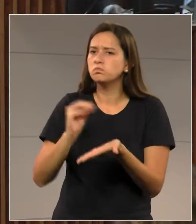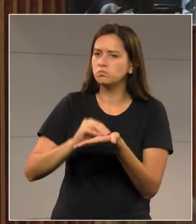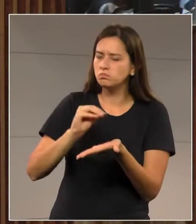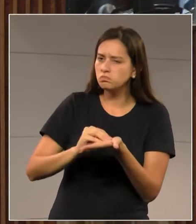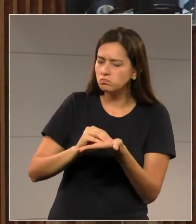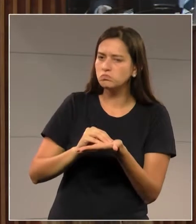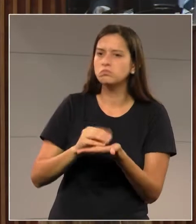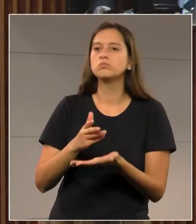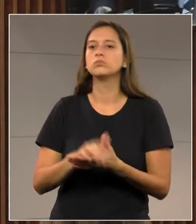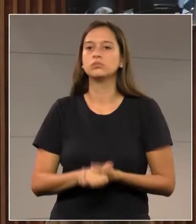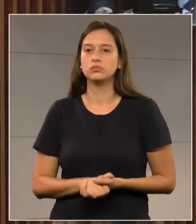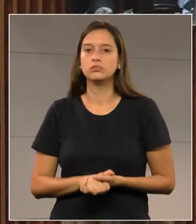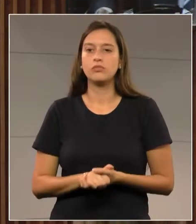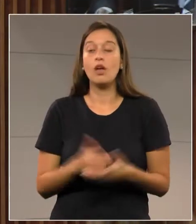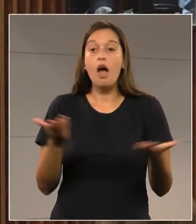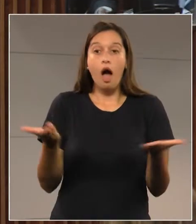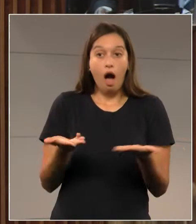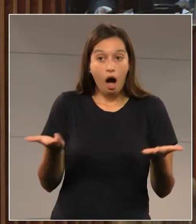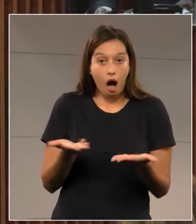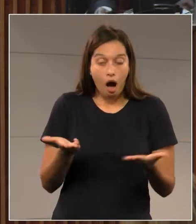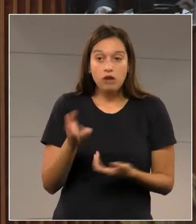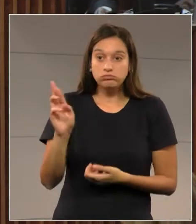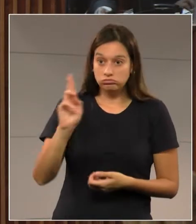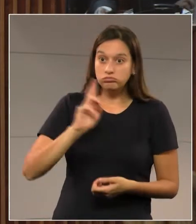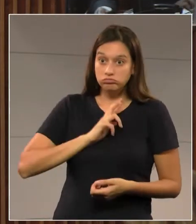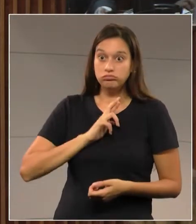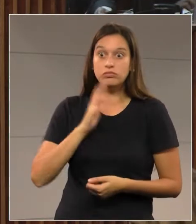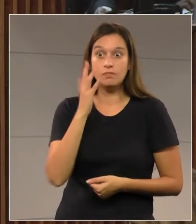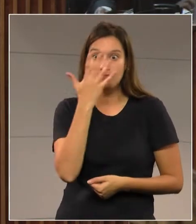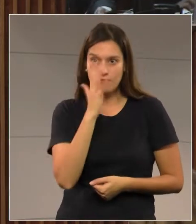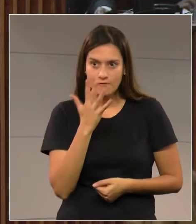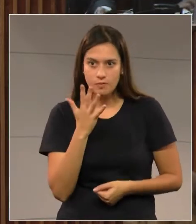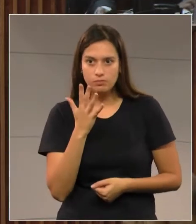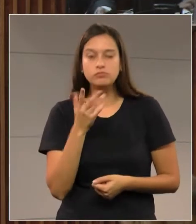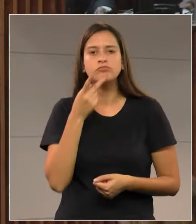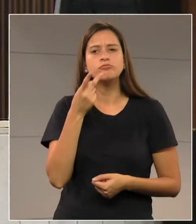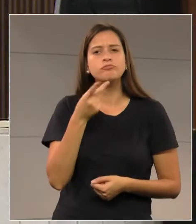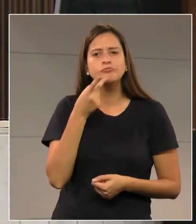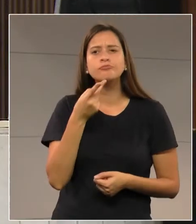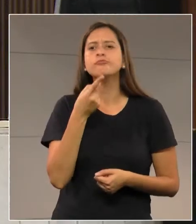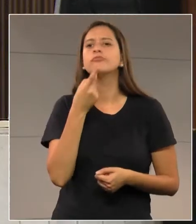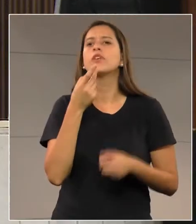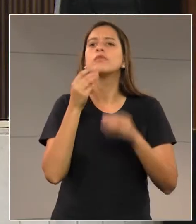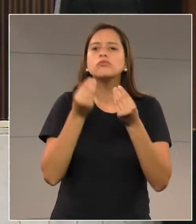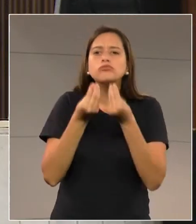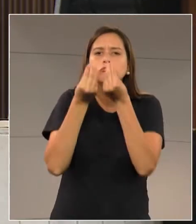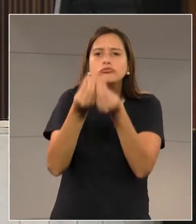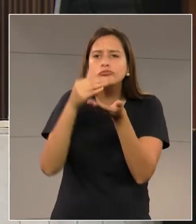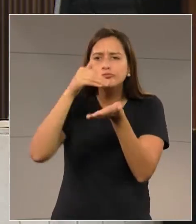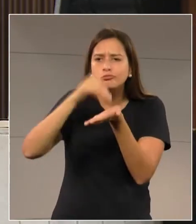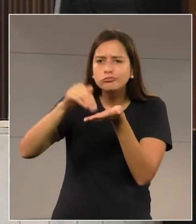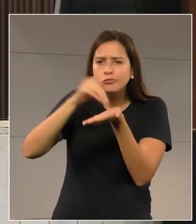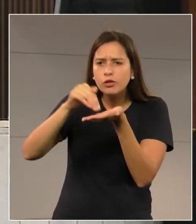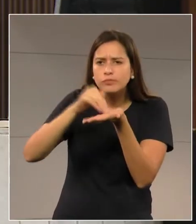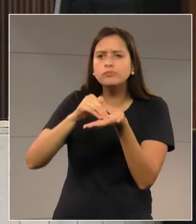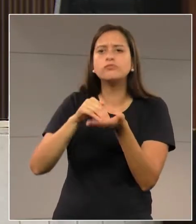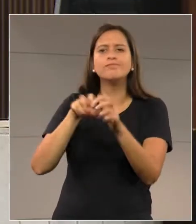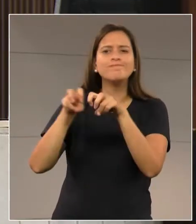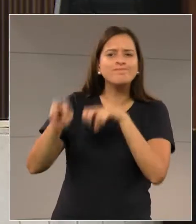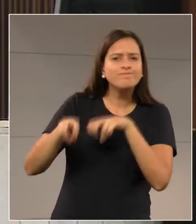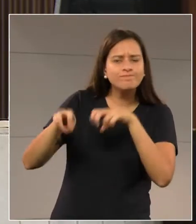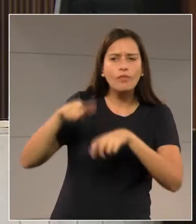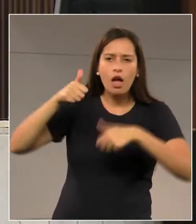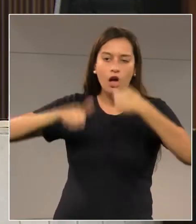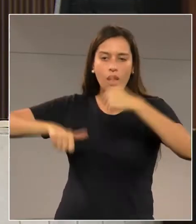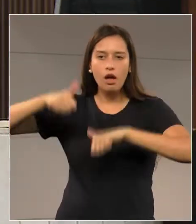que obtive agora em fevereiro é de que se encontra na Secretaria da Agricultura para análise, mas já faz seis